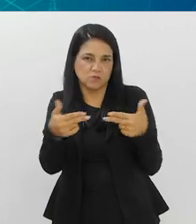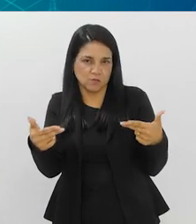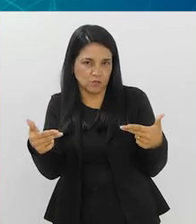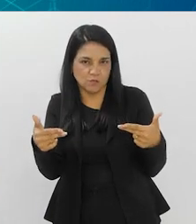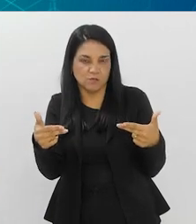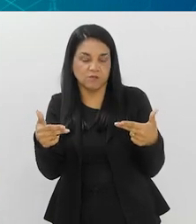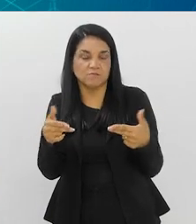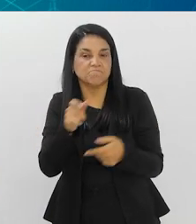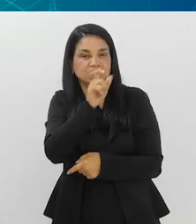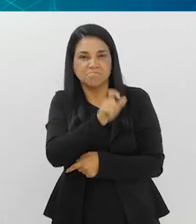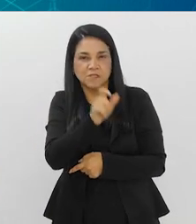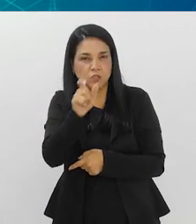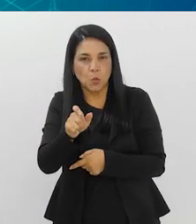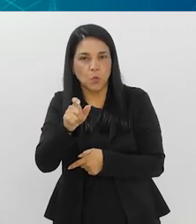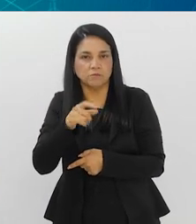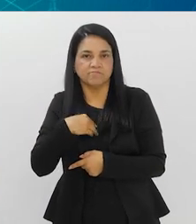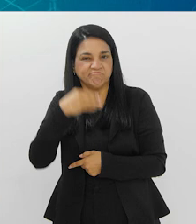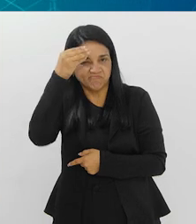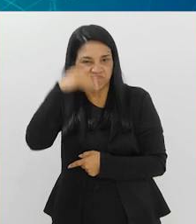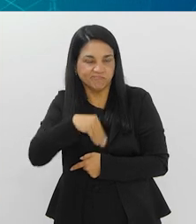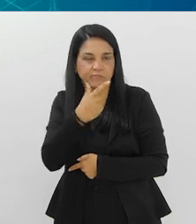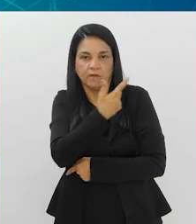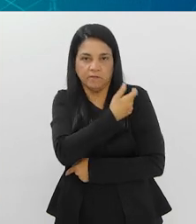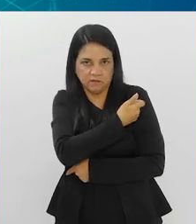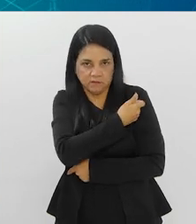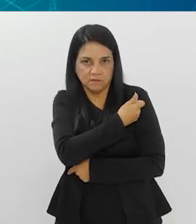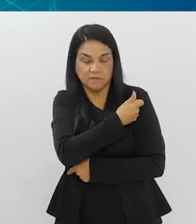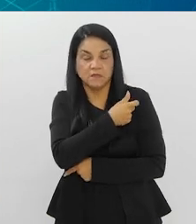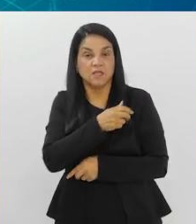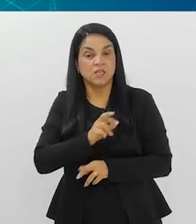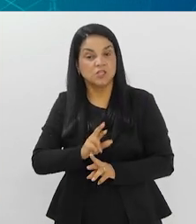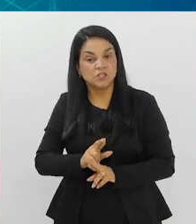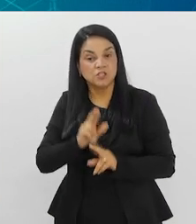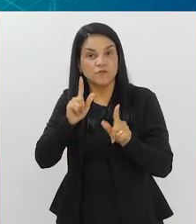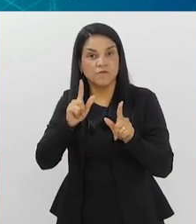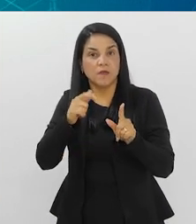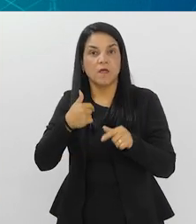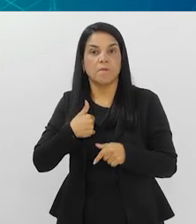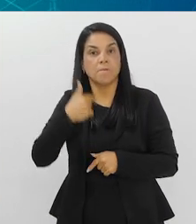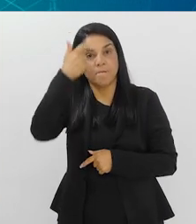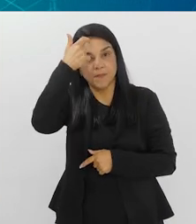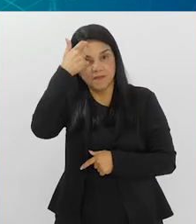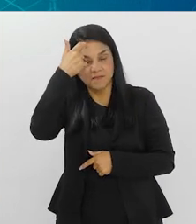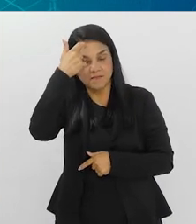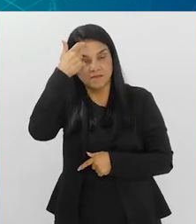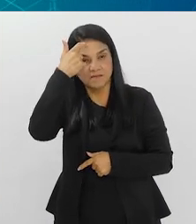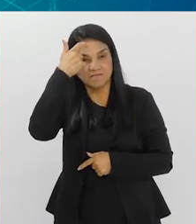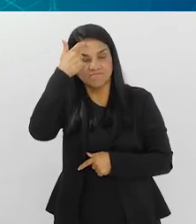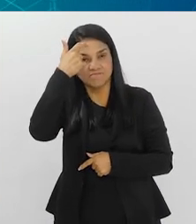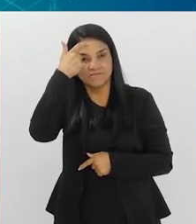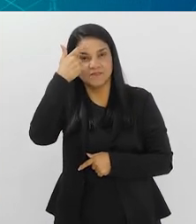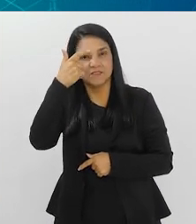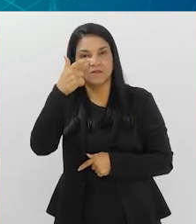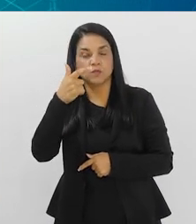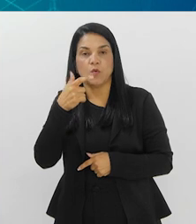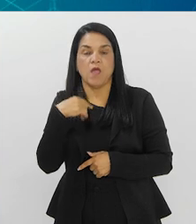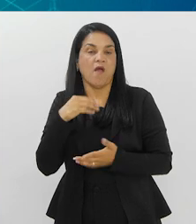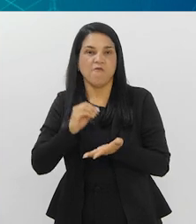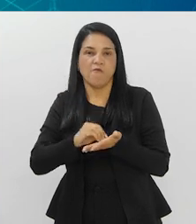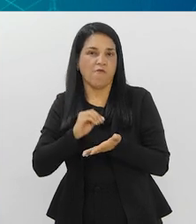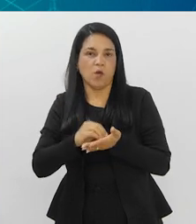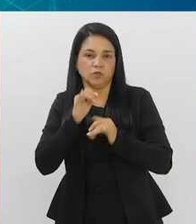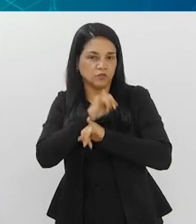fatores que fazem uma pessoa deixar de se vacinar. E, diferente do que a gente pensa, não é a